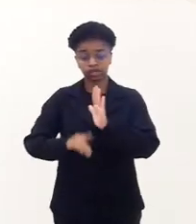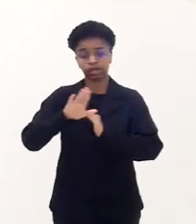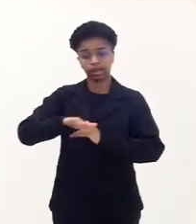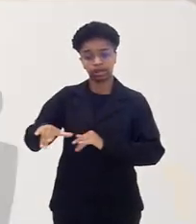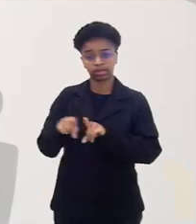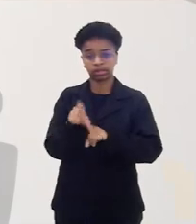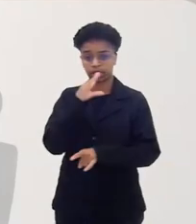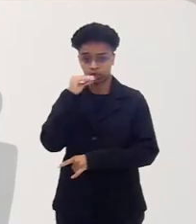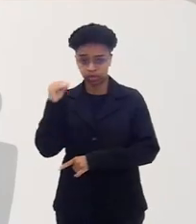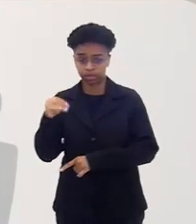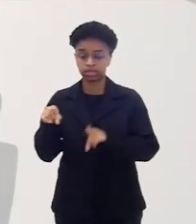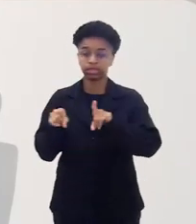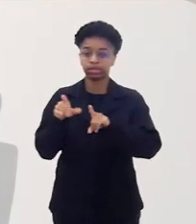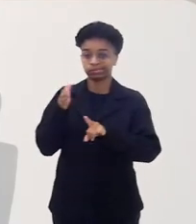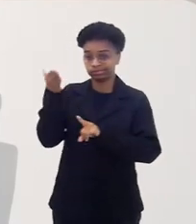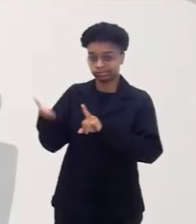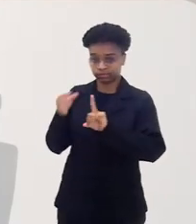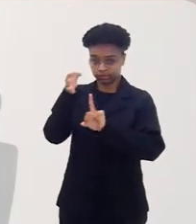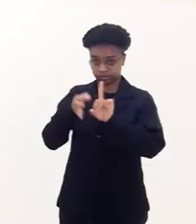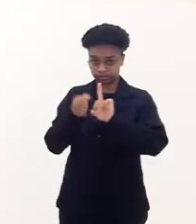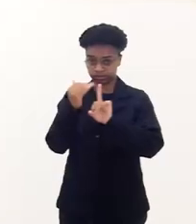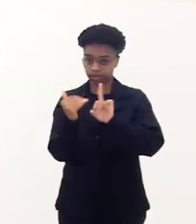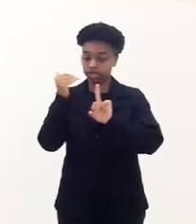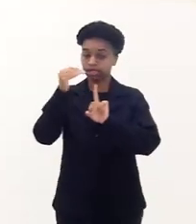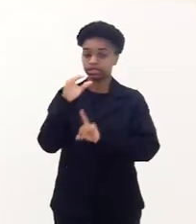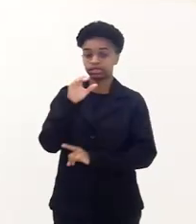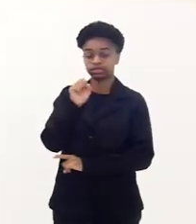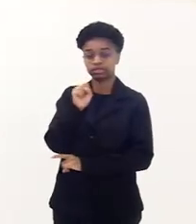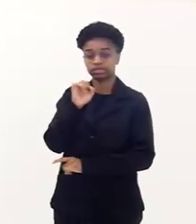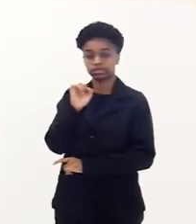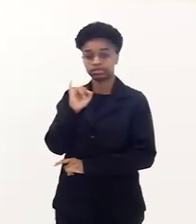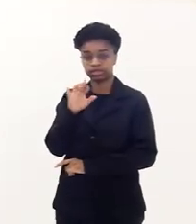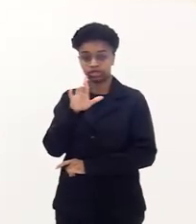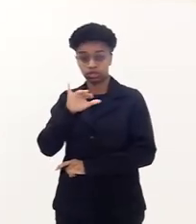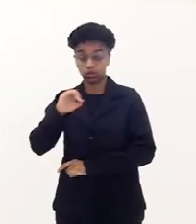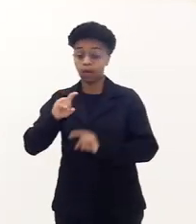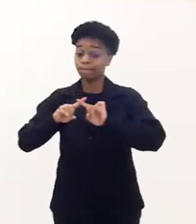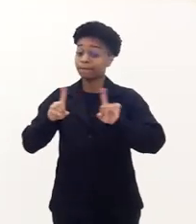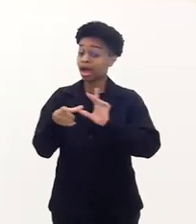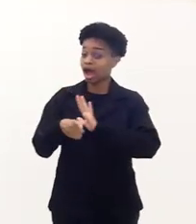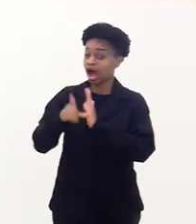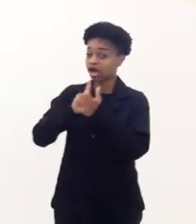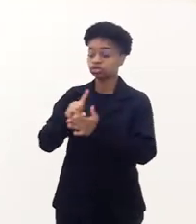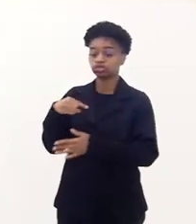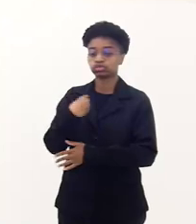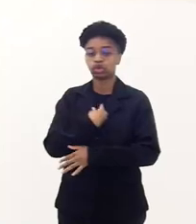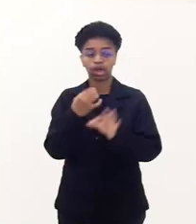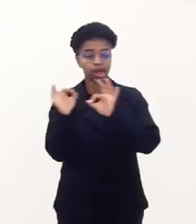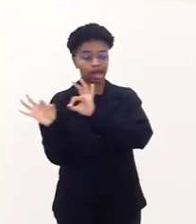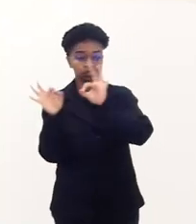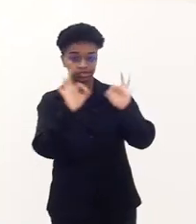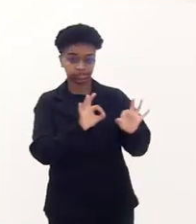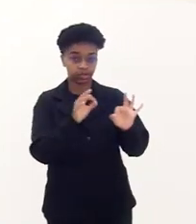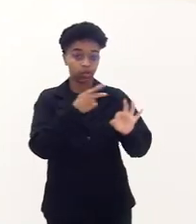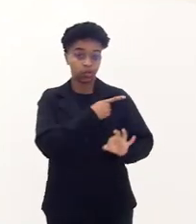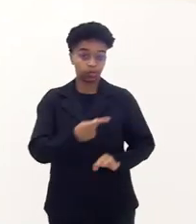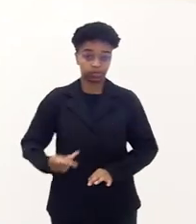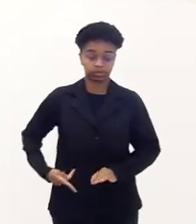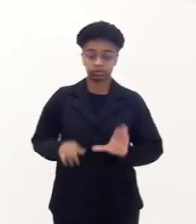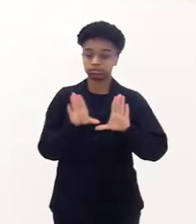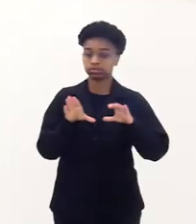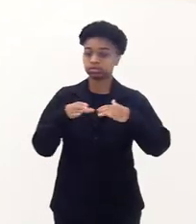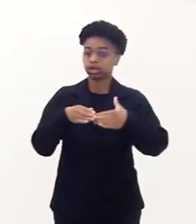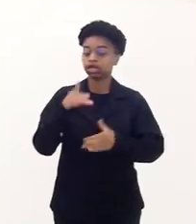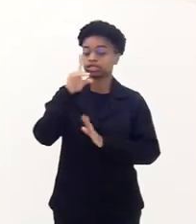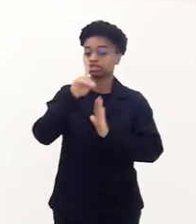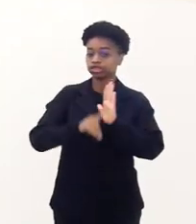adolescente, o desembargador Ciro Darlan, mas antes de chamar o Ciro Darlan para trazer a sua contribuição, nós vamos ouvir o presidente da